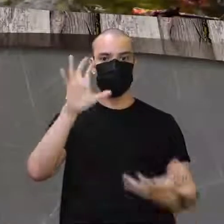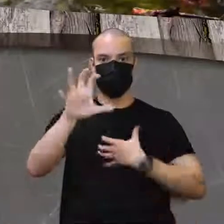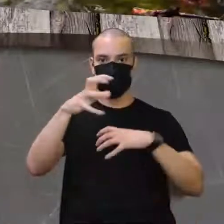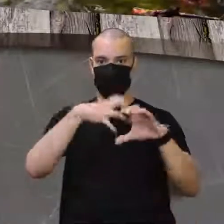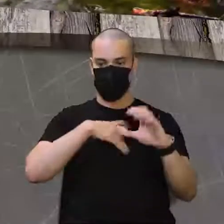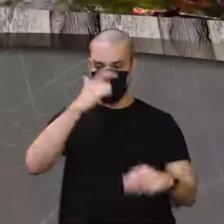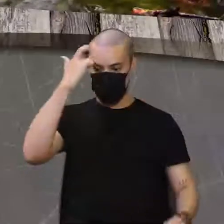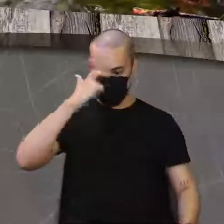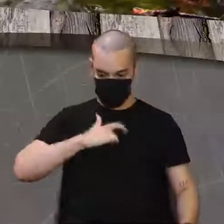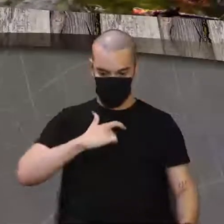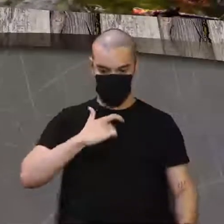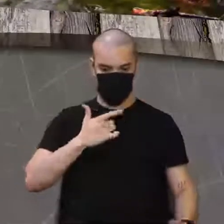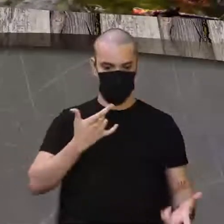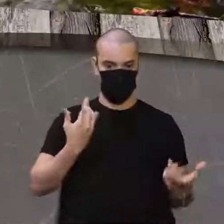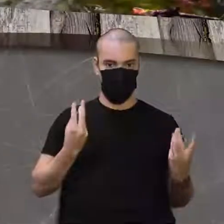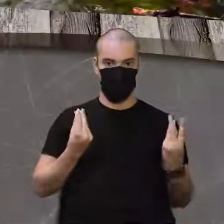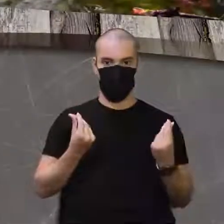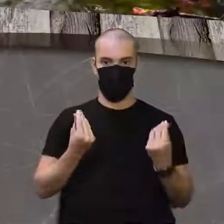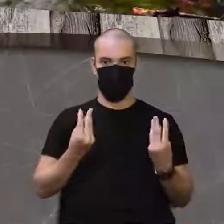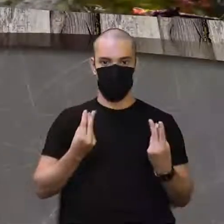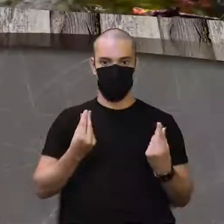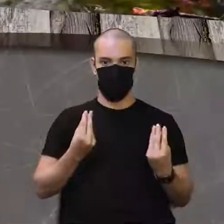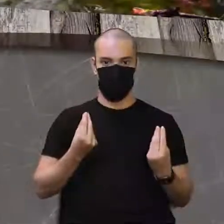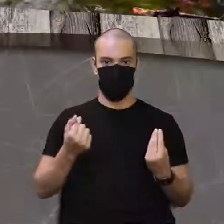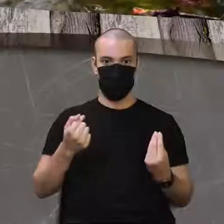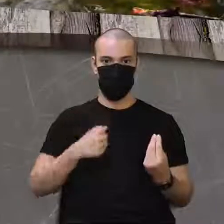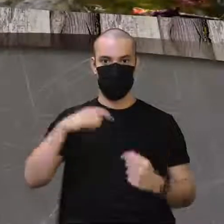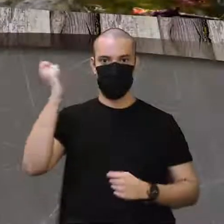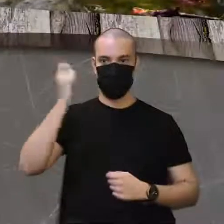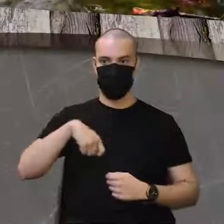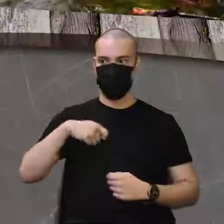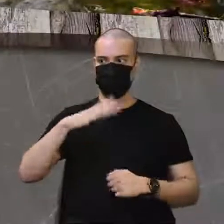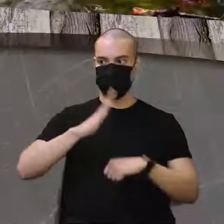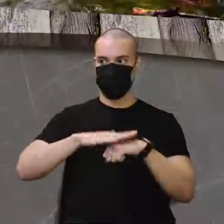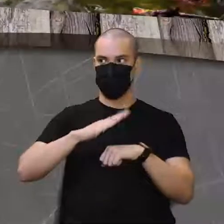eu, né? Que produz o sêmen.